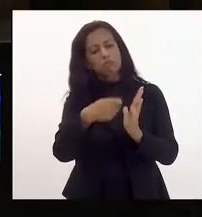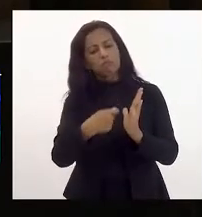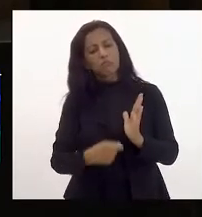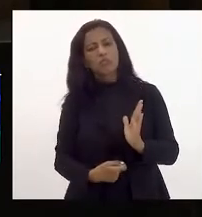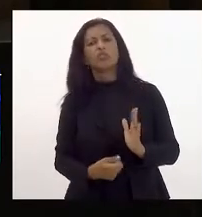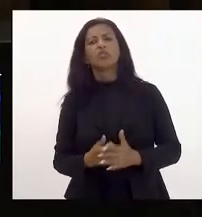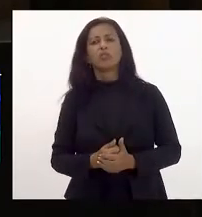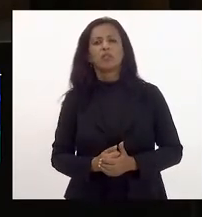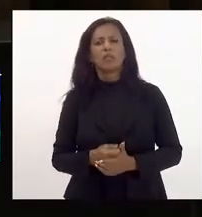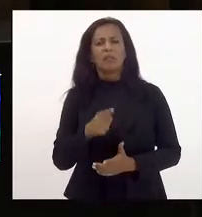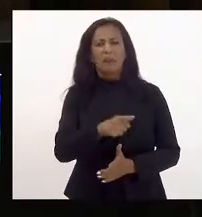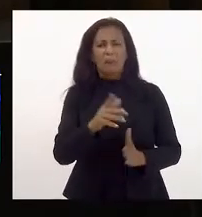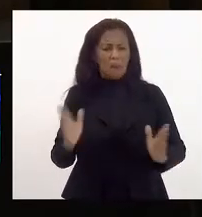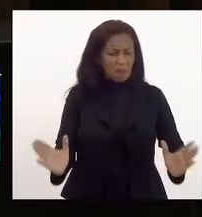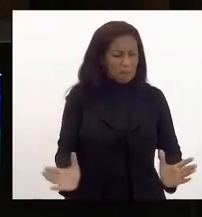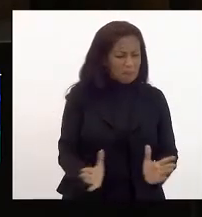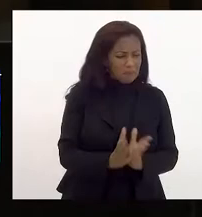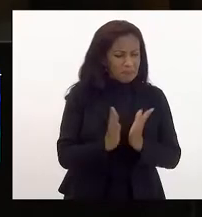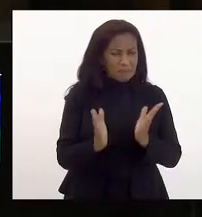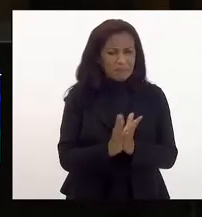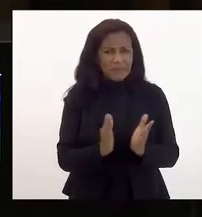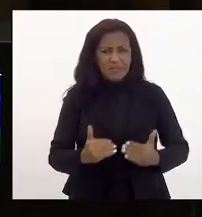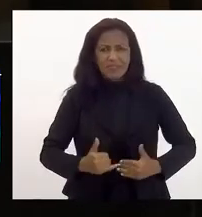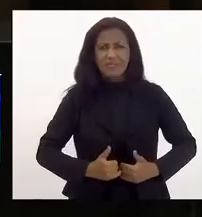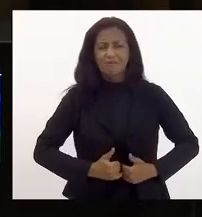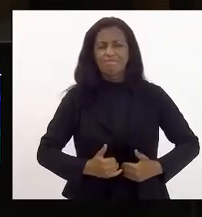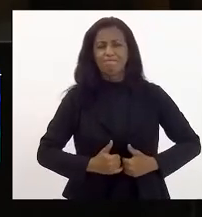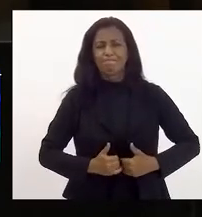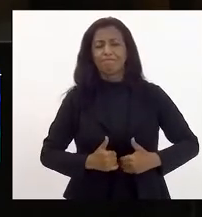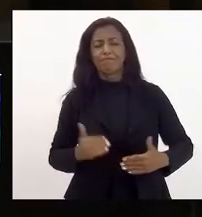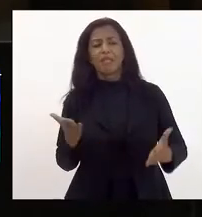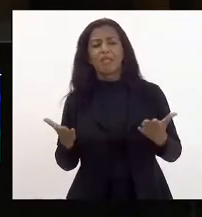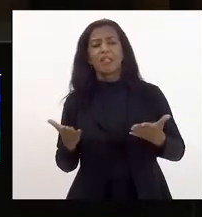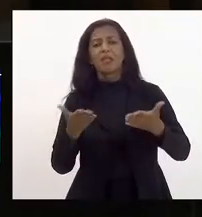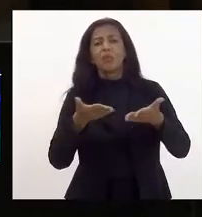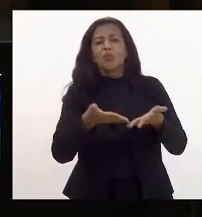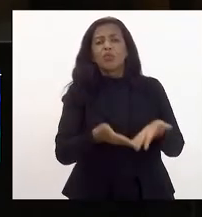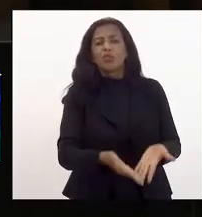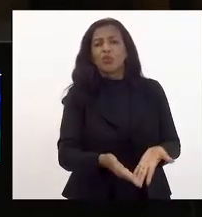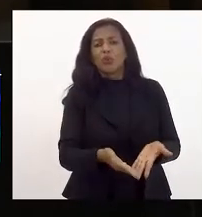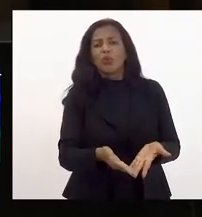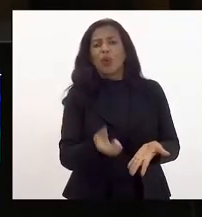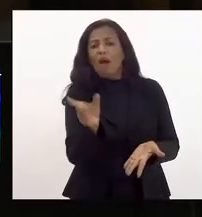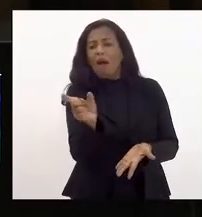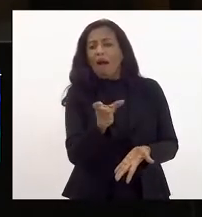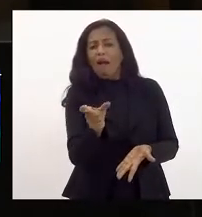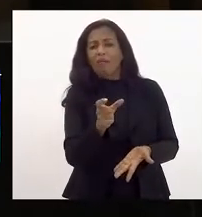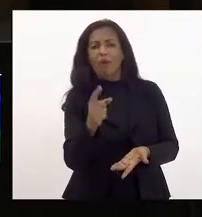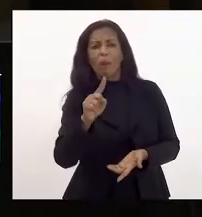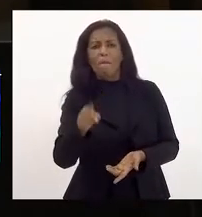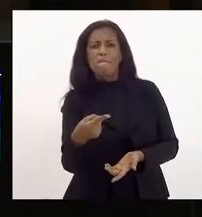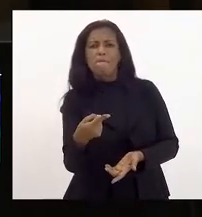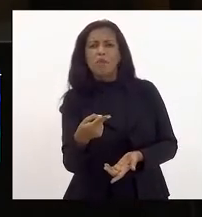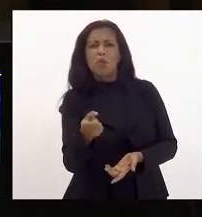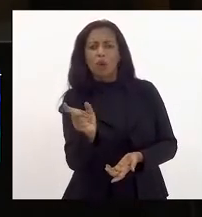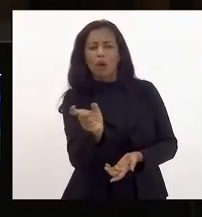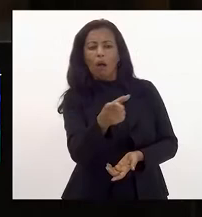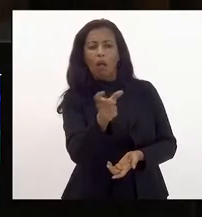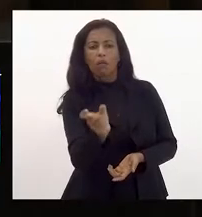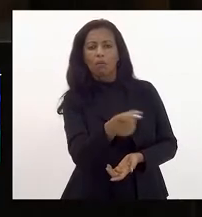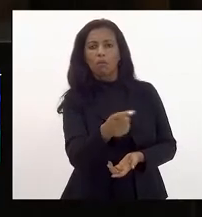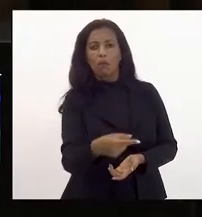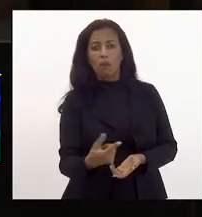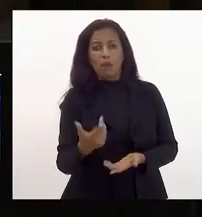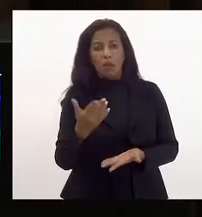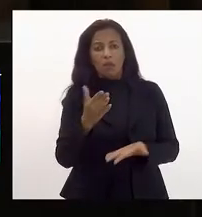situação de miserabilidade e o que chegou para essas pessoas foram cerca de mil cartões desses mil cartões